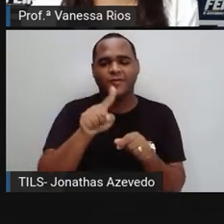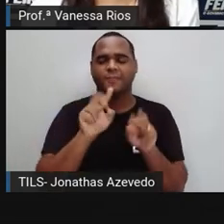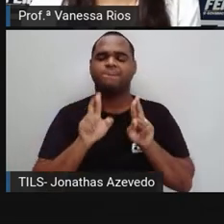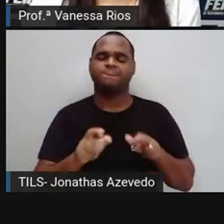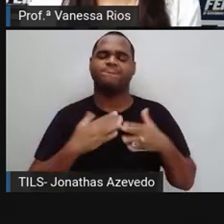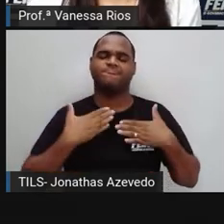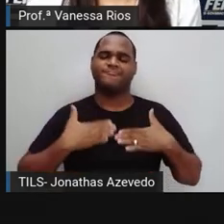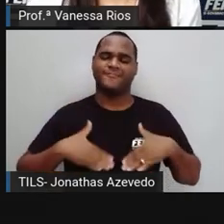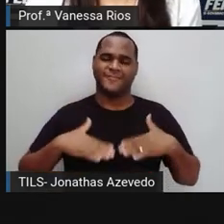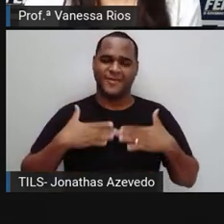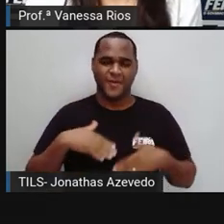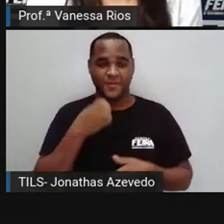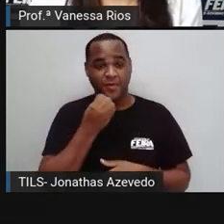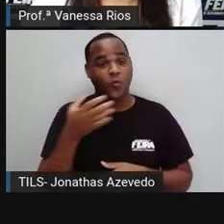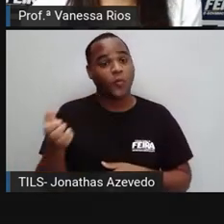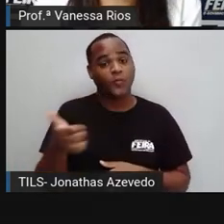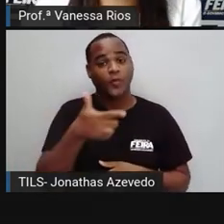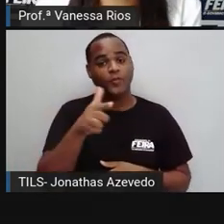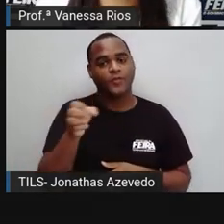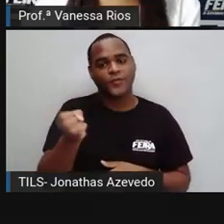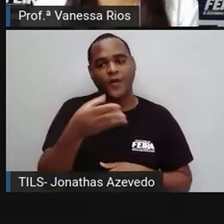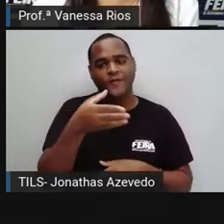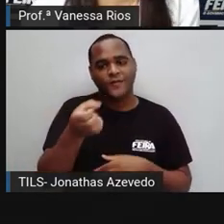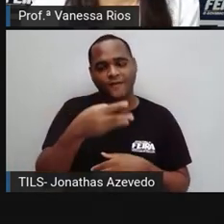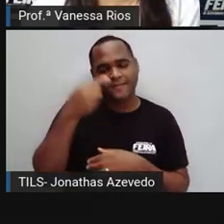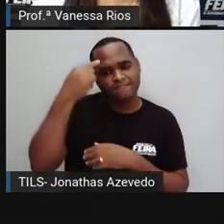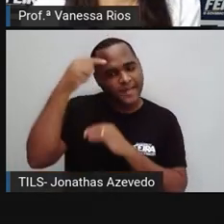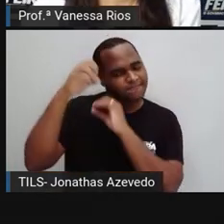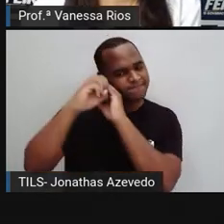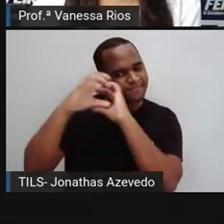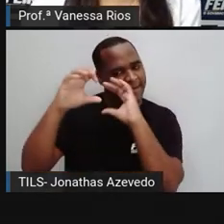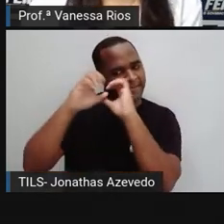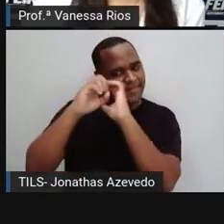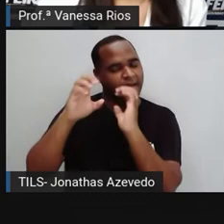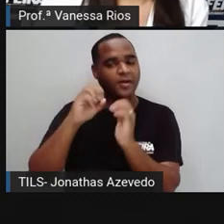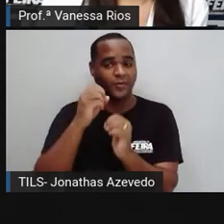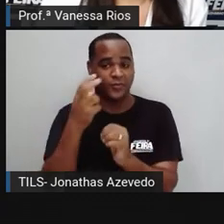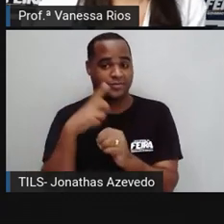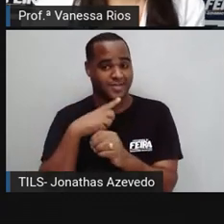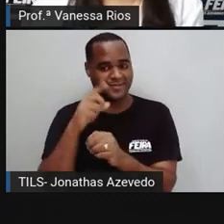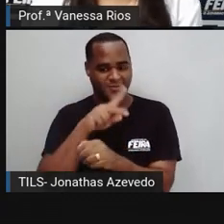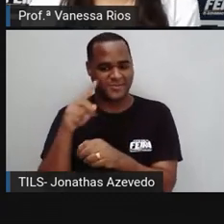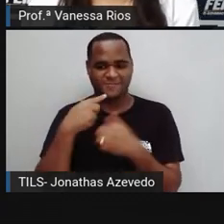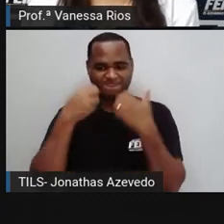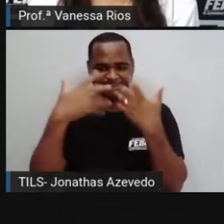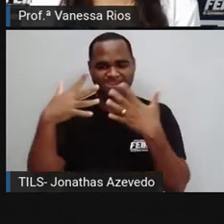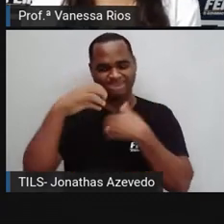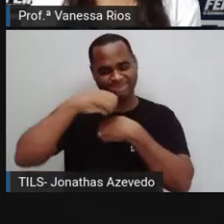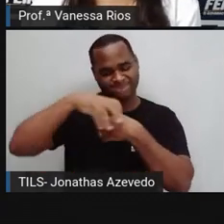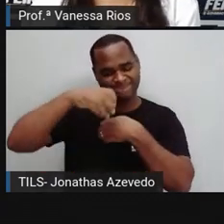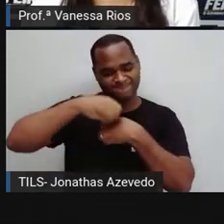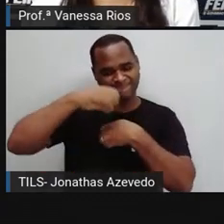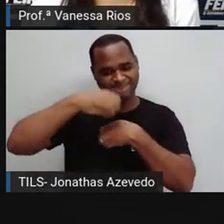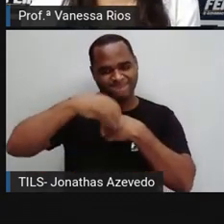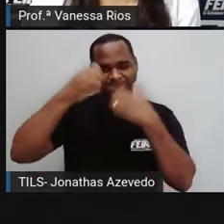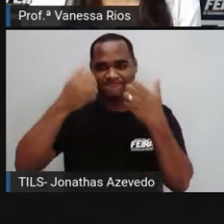Relaxando, outras novas ideias podem surgir. E ou as ideias que a Pró vai dar aí podem ser aí